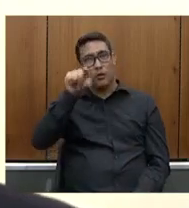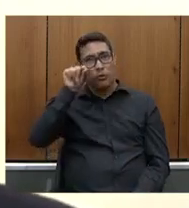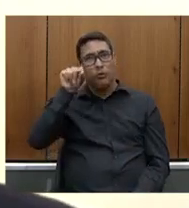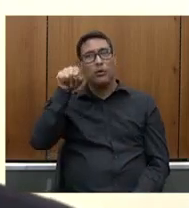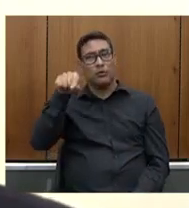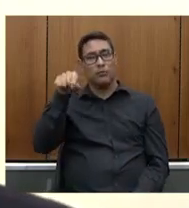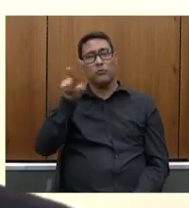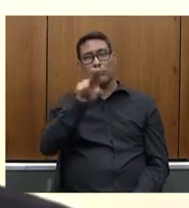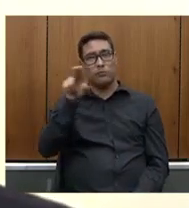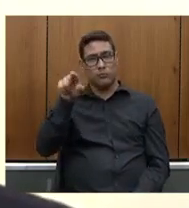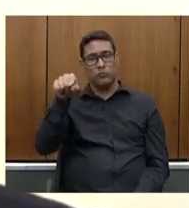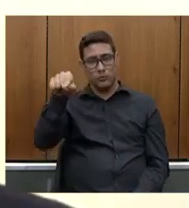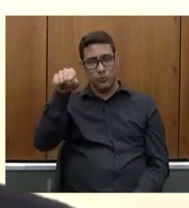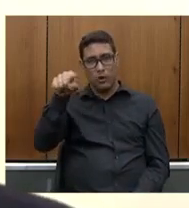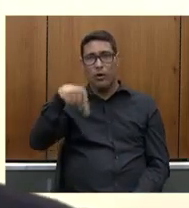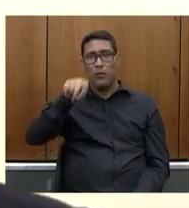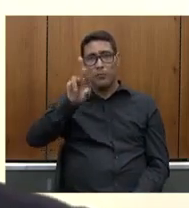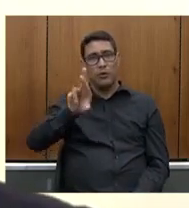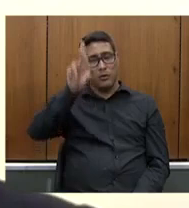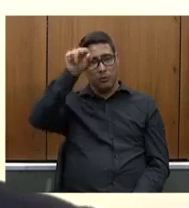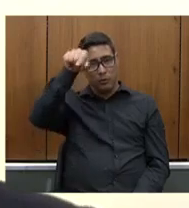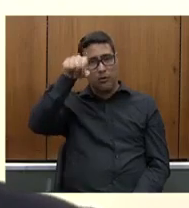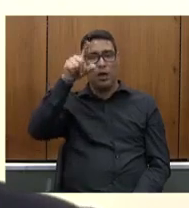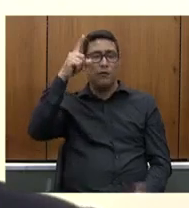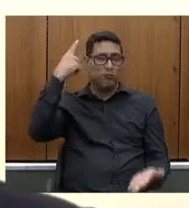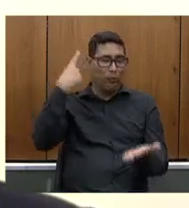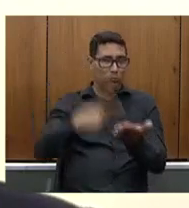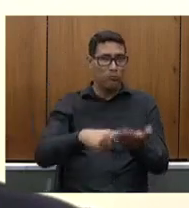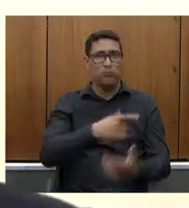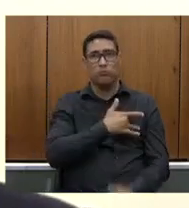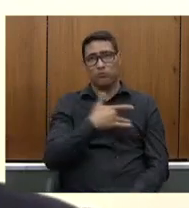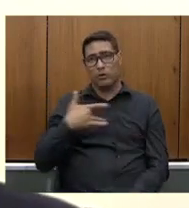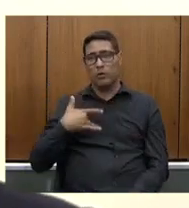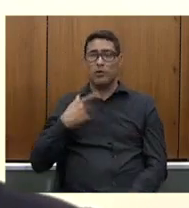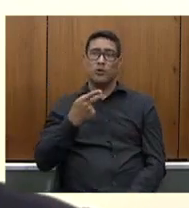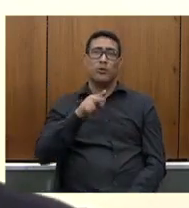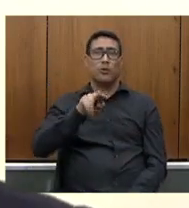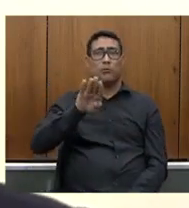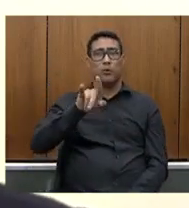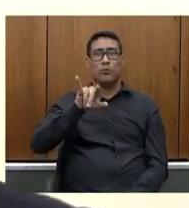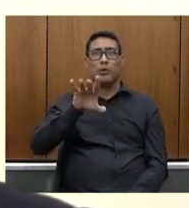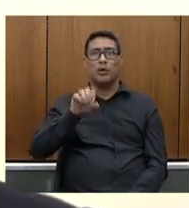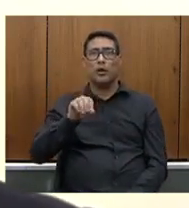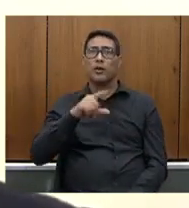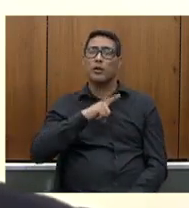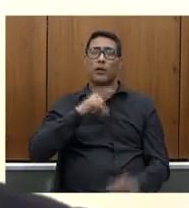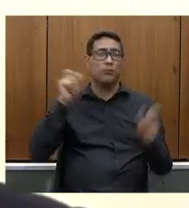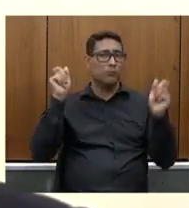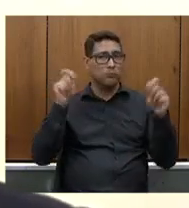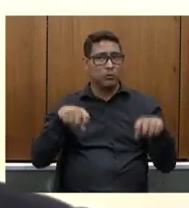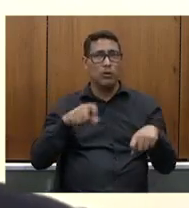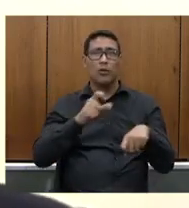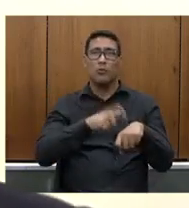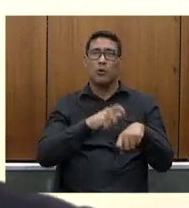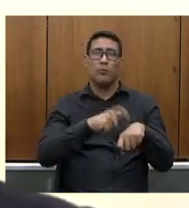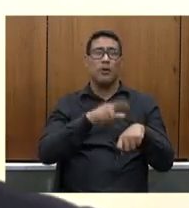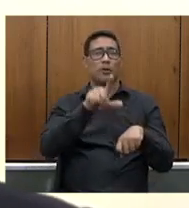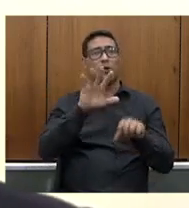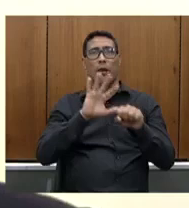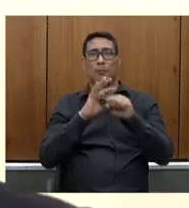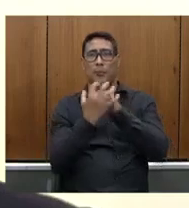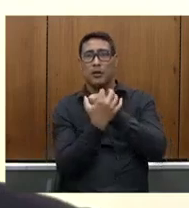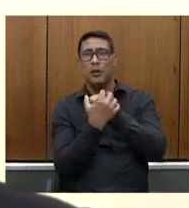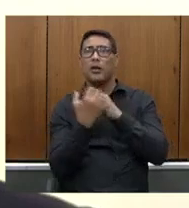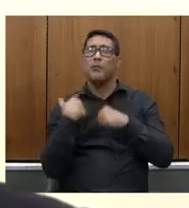muito comprometido com a saúde pública que teve a condição de num momento muito difícil que foi o momento da pandemia entregar